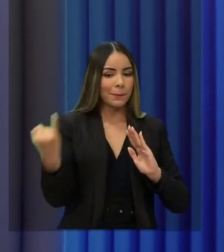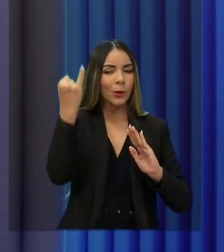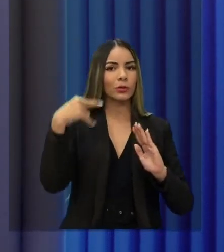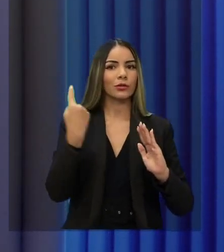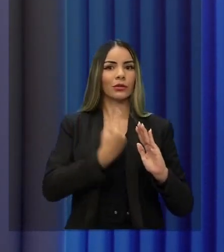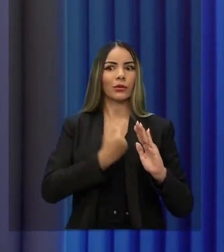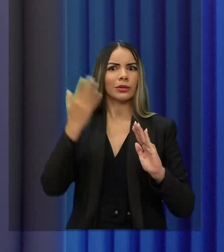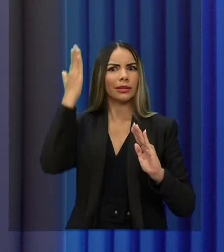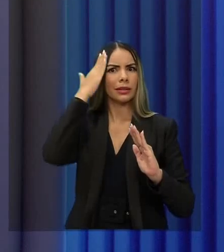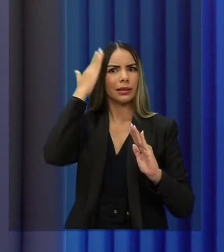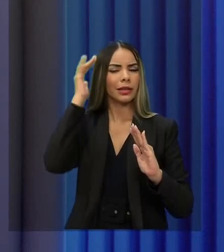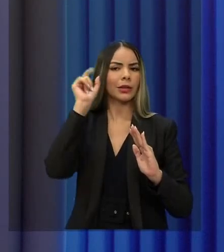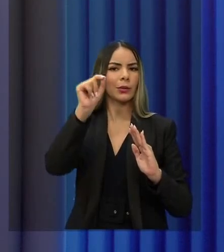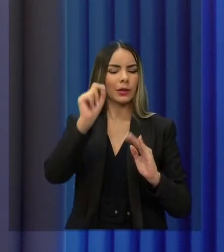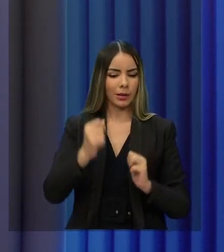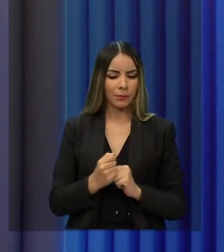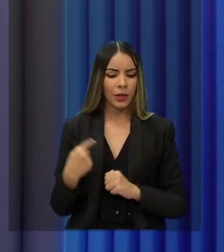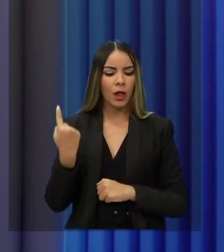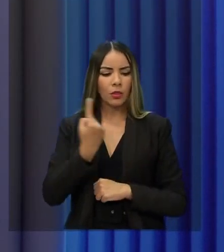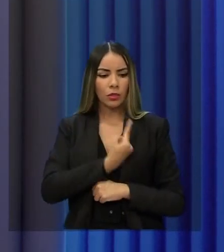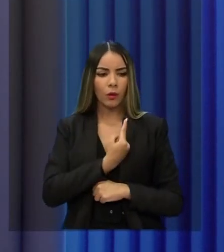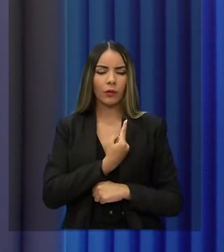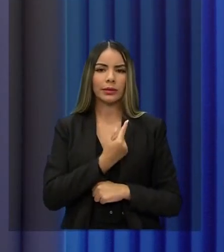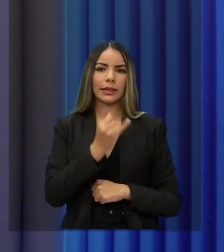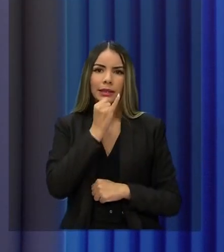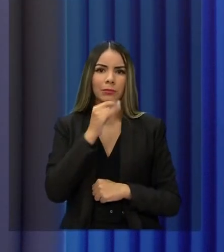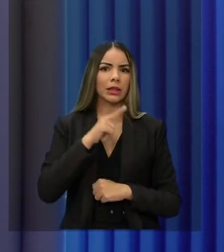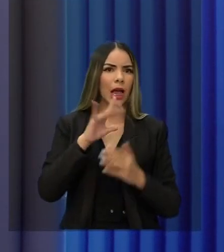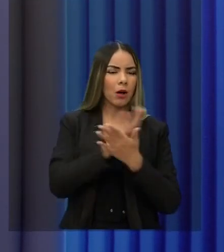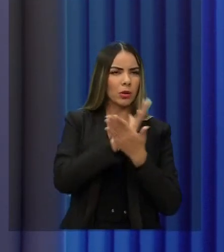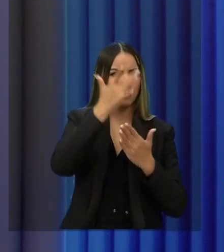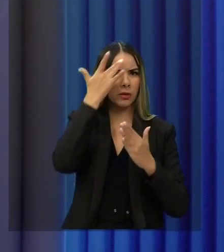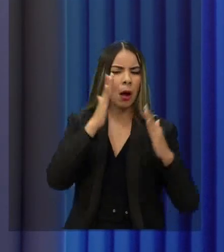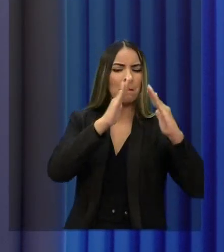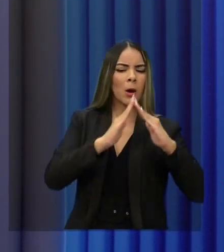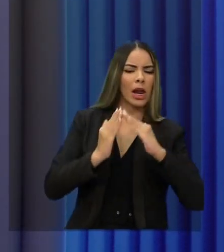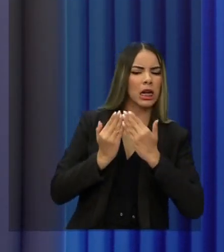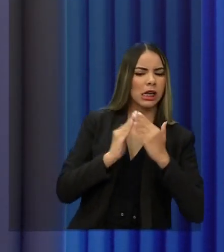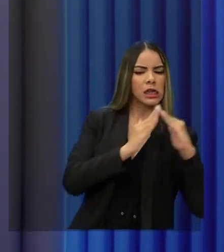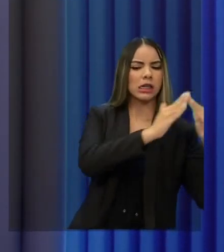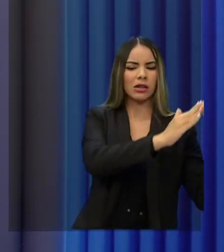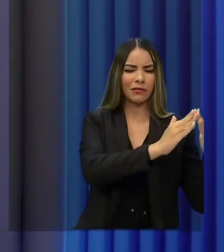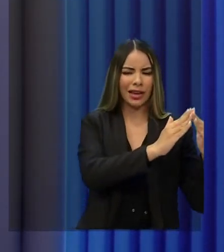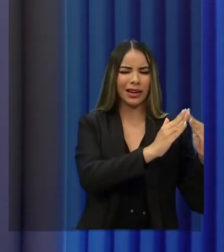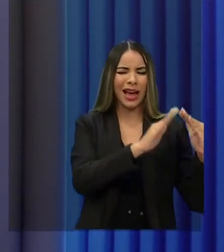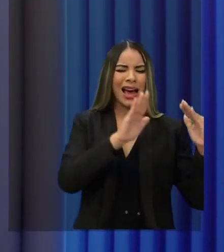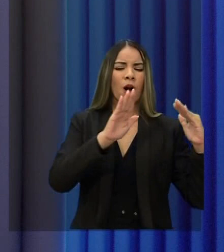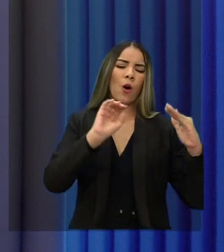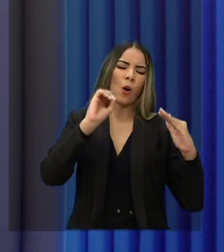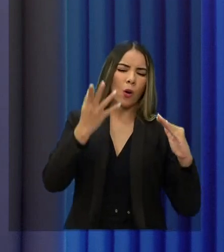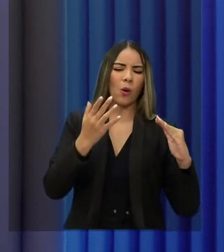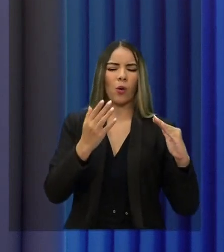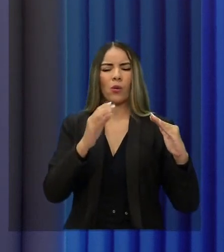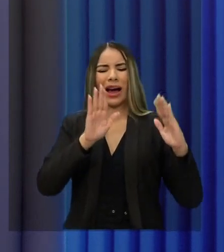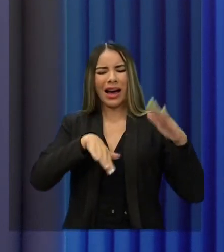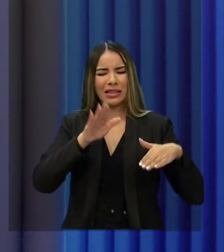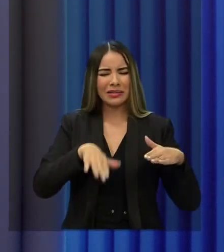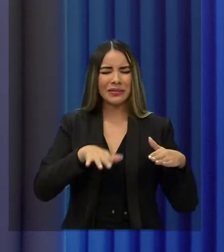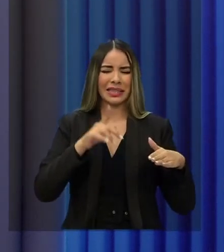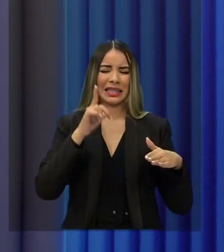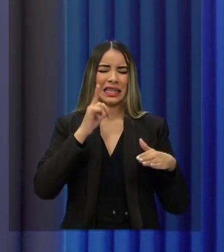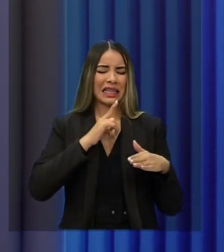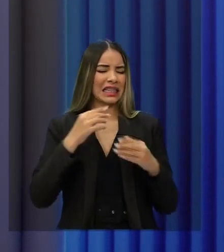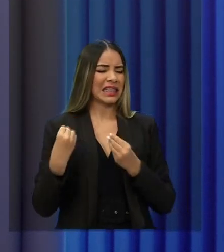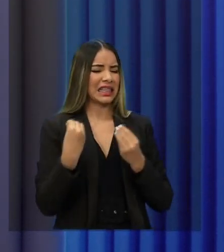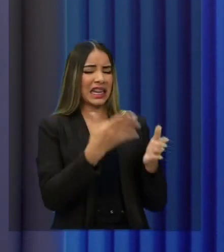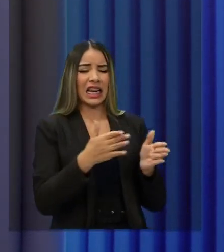necessário preservar as origens das pessoas que vivem em áreas de risco e muitas vezes são deslocadas muitos quilômetros através de condomínios que são entregues